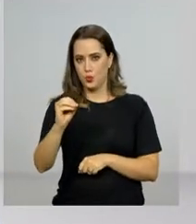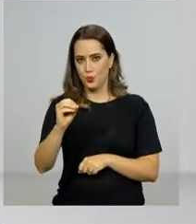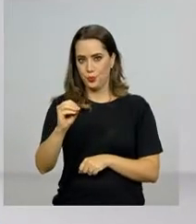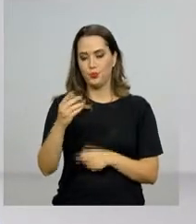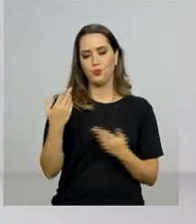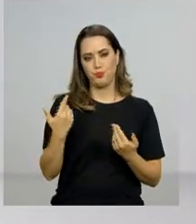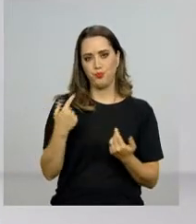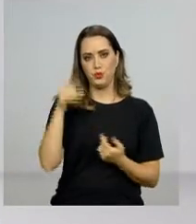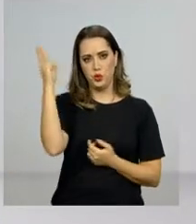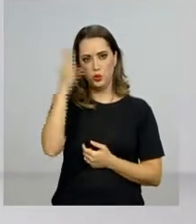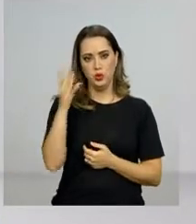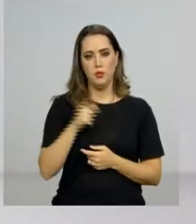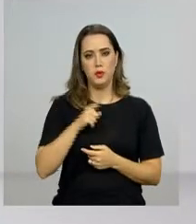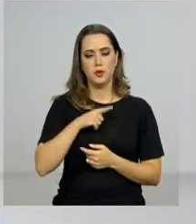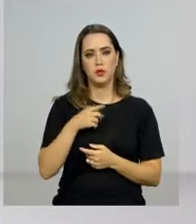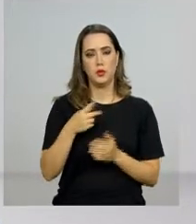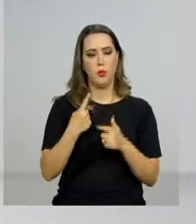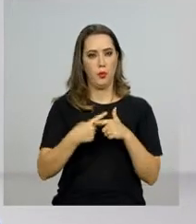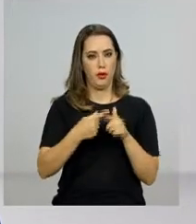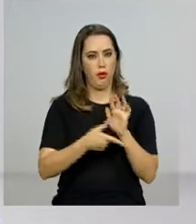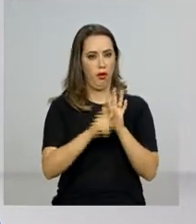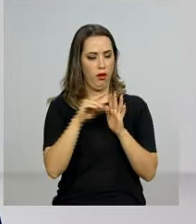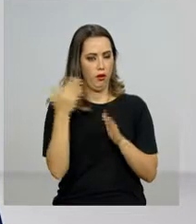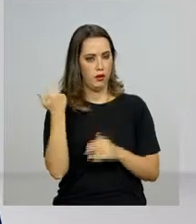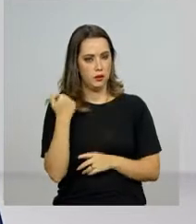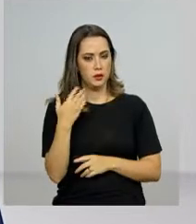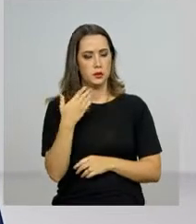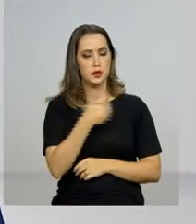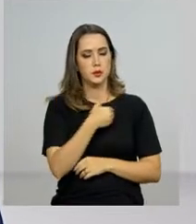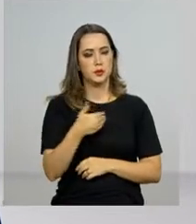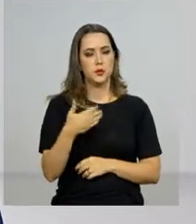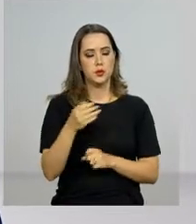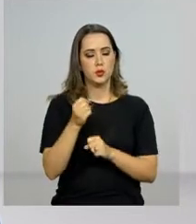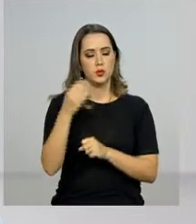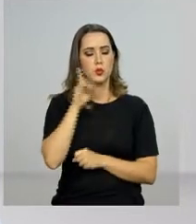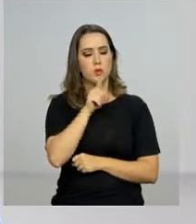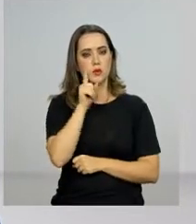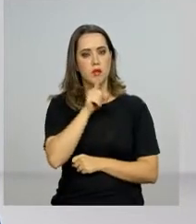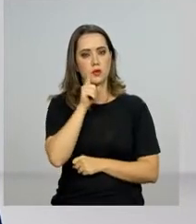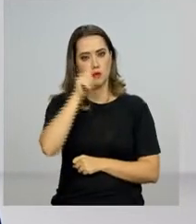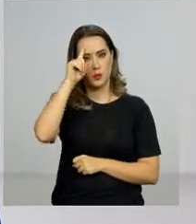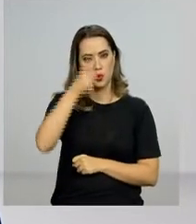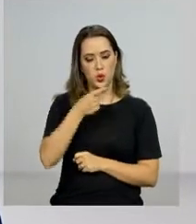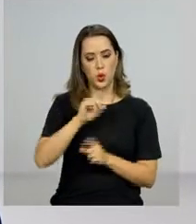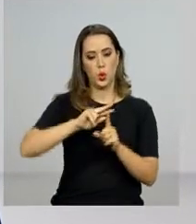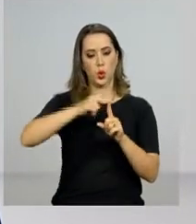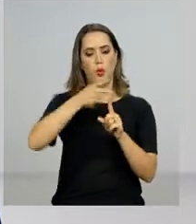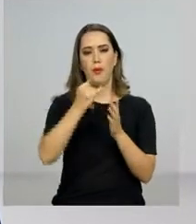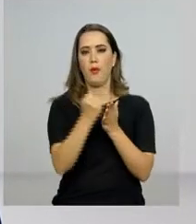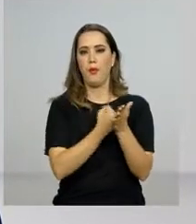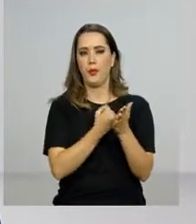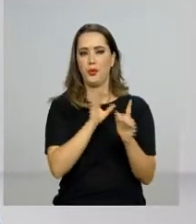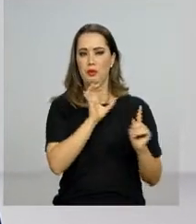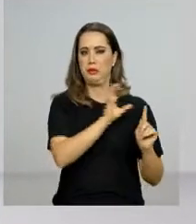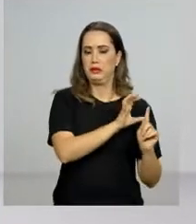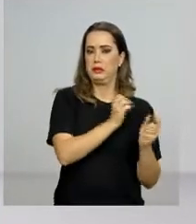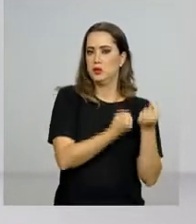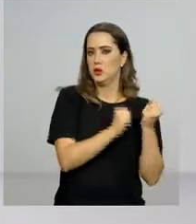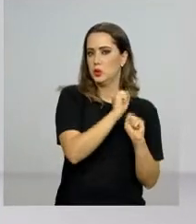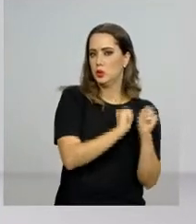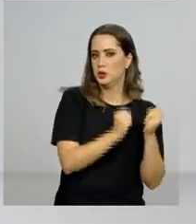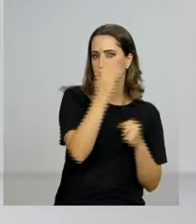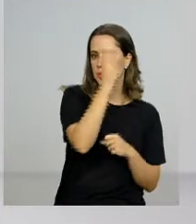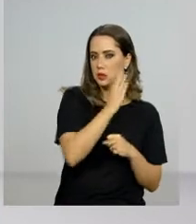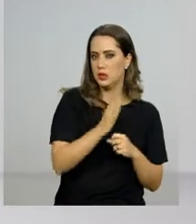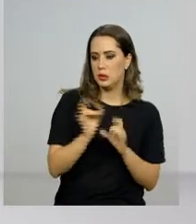americano impôs uma tarifa de importação ao aço e ao alumínio, o que impactou diretamente a indústria brasileira, que vende